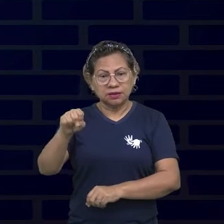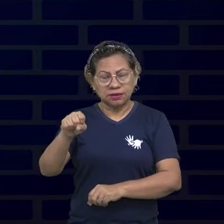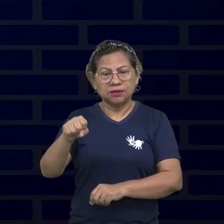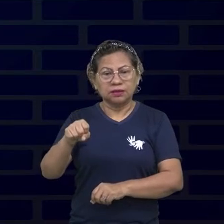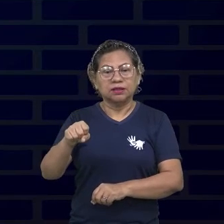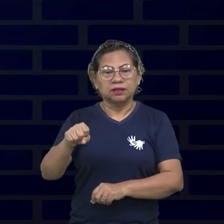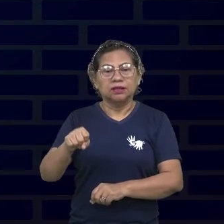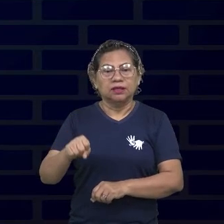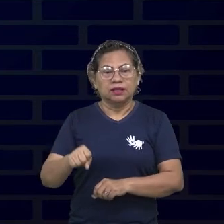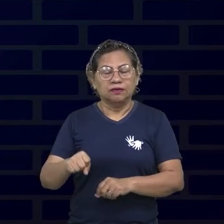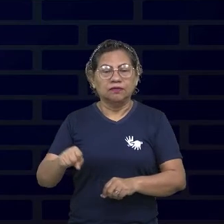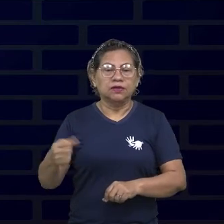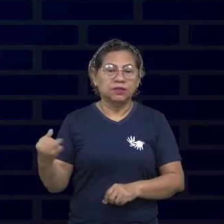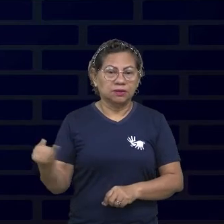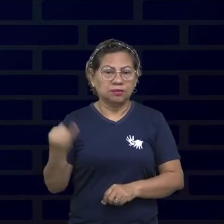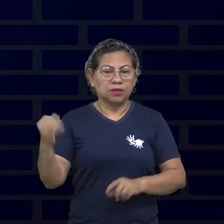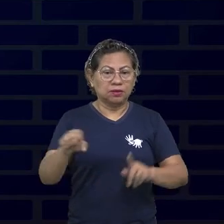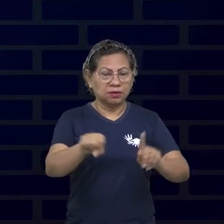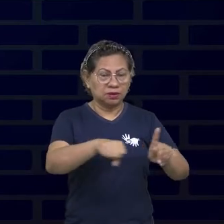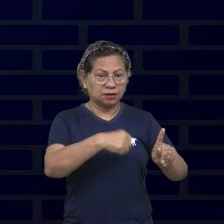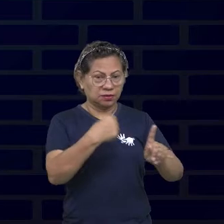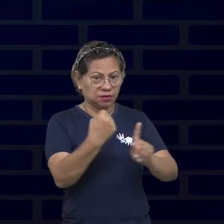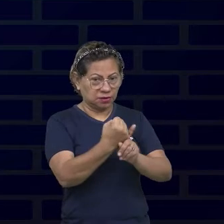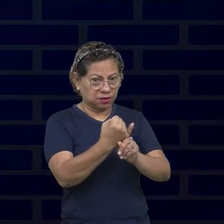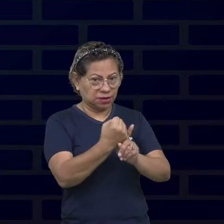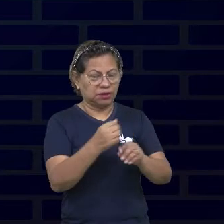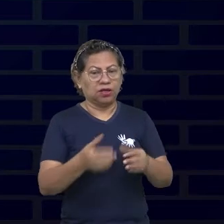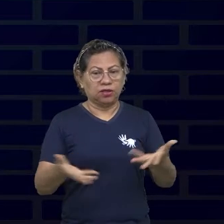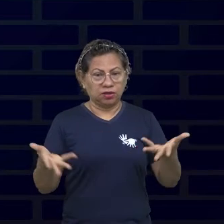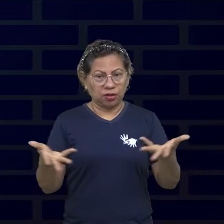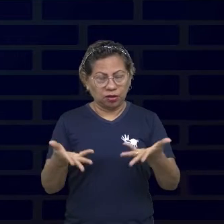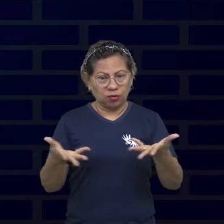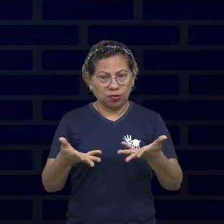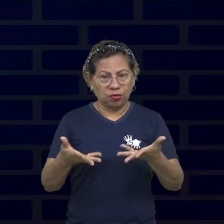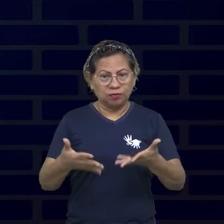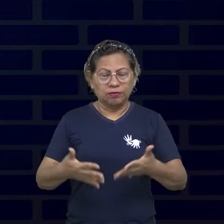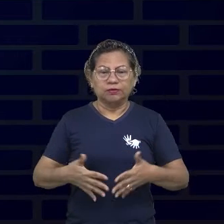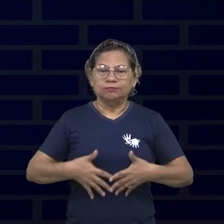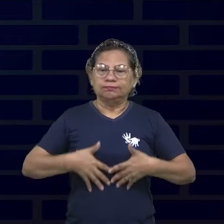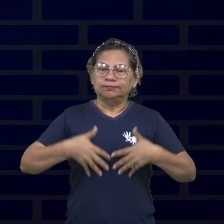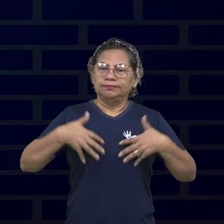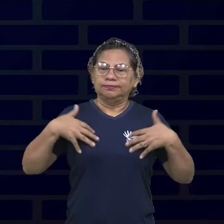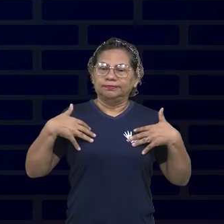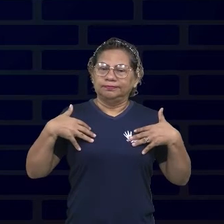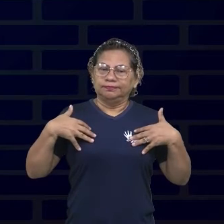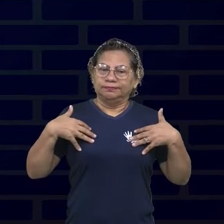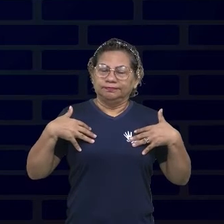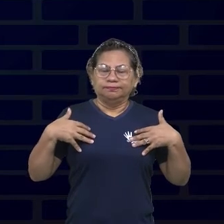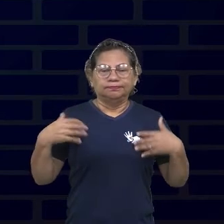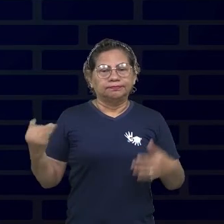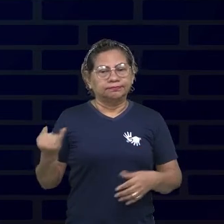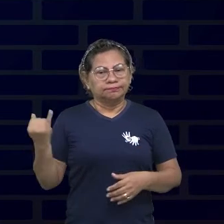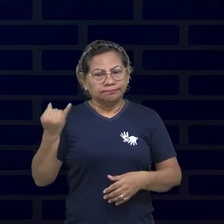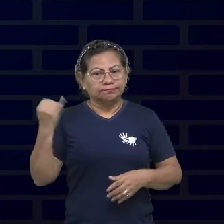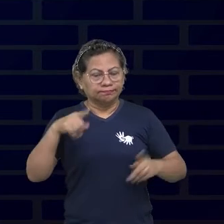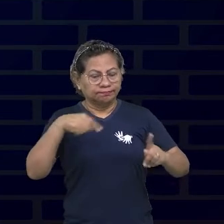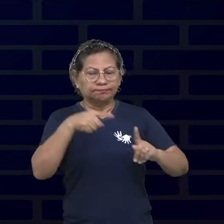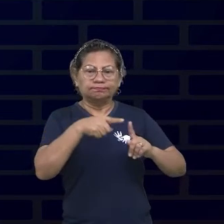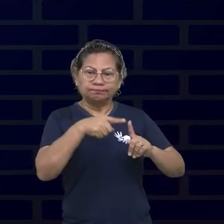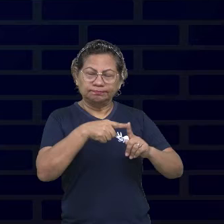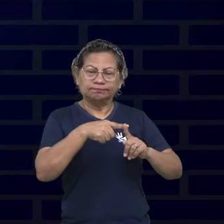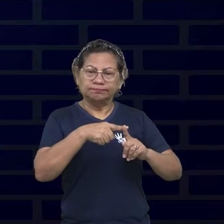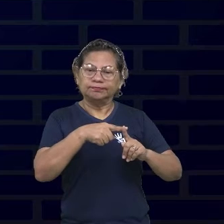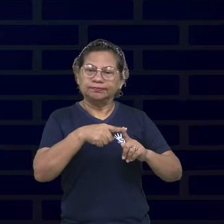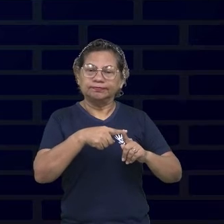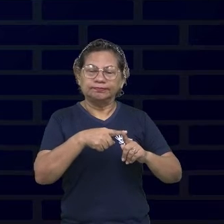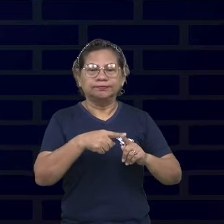para a sociedade. Então, assim, hoje eu me sinto satisfeito, de certa forma, com os objetivos alcançados.